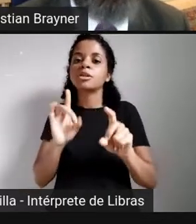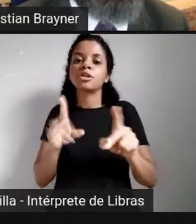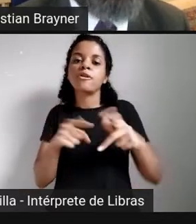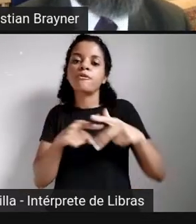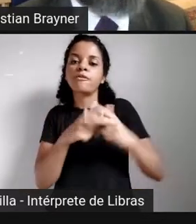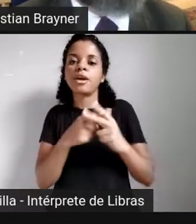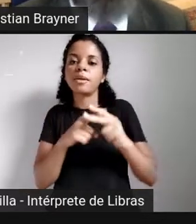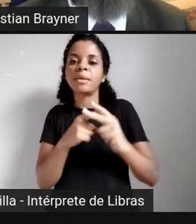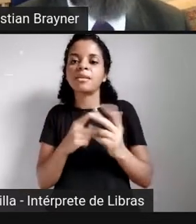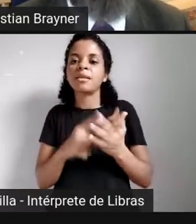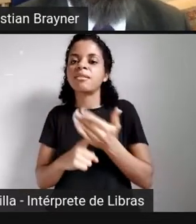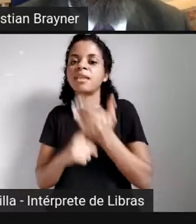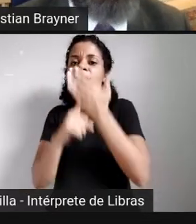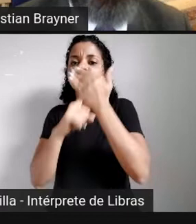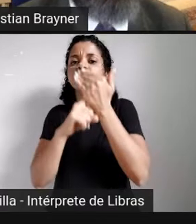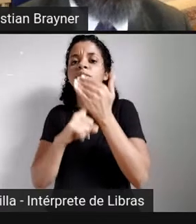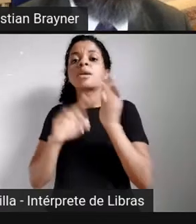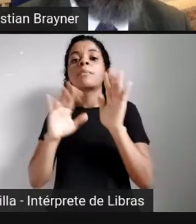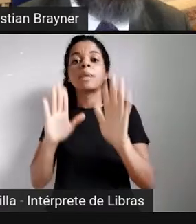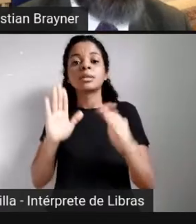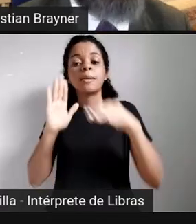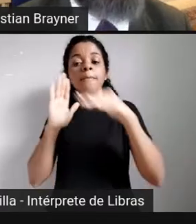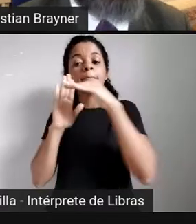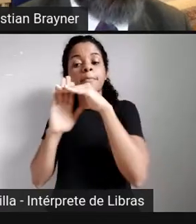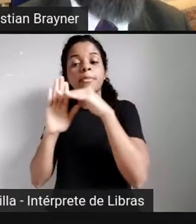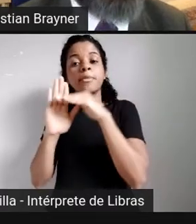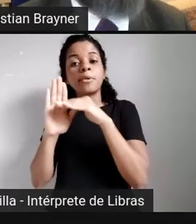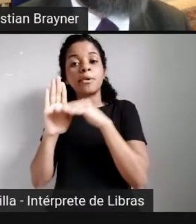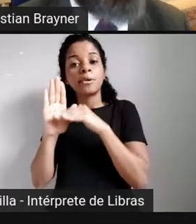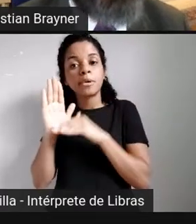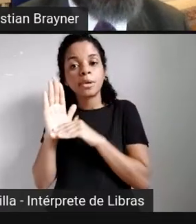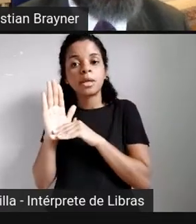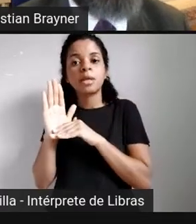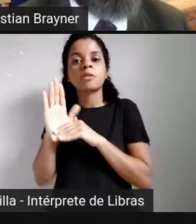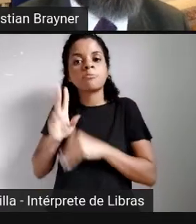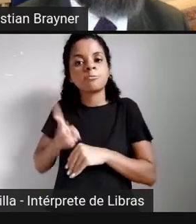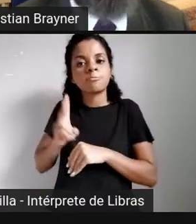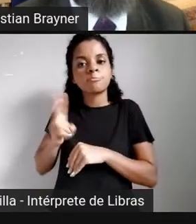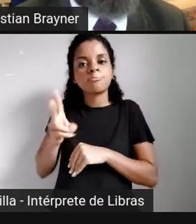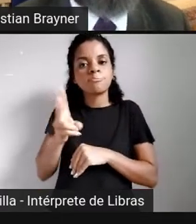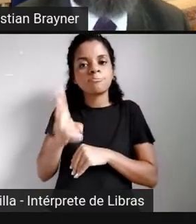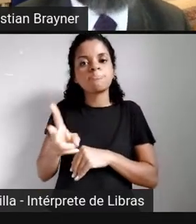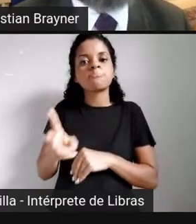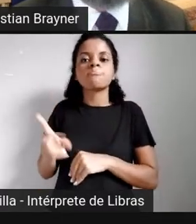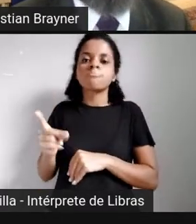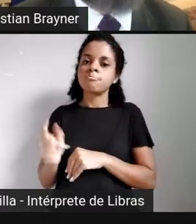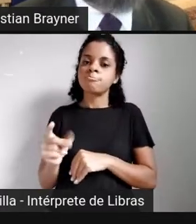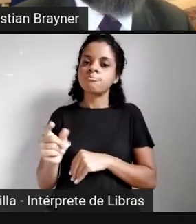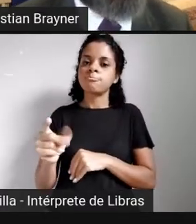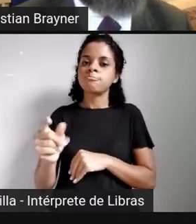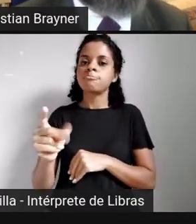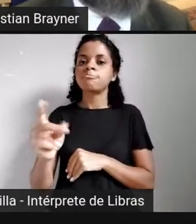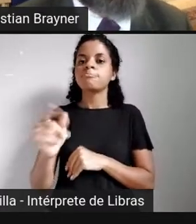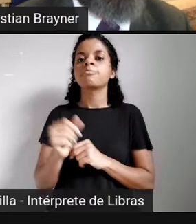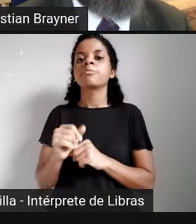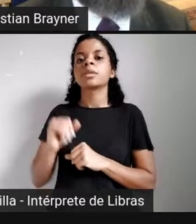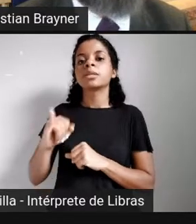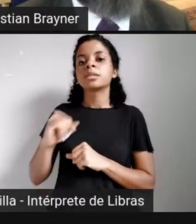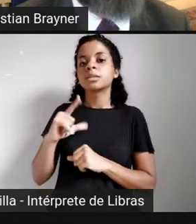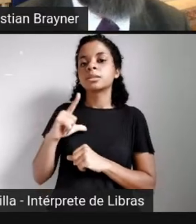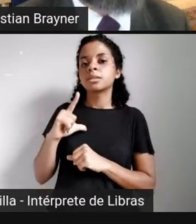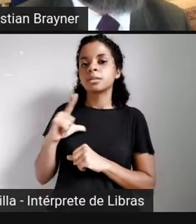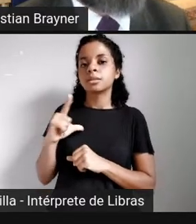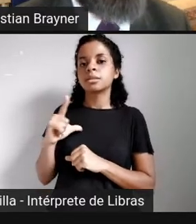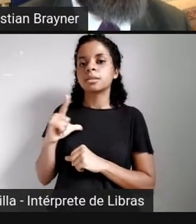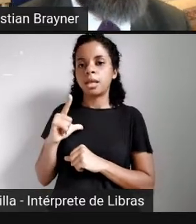que ocorre, mas sim como programa de natureza permanente e sistêmica, isso é bastante importante, se ela tem, de fato, essa pretensão de ser contra